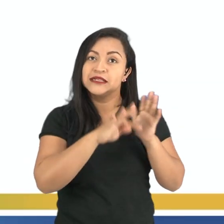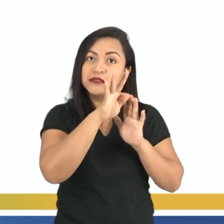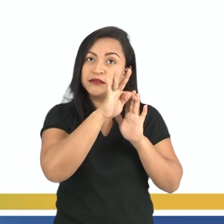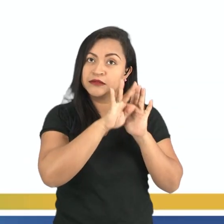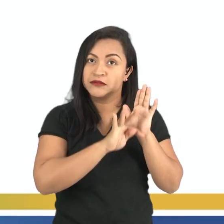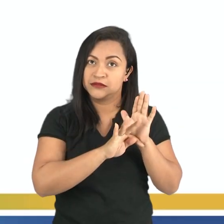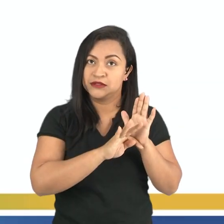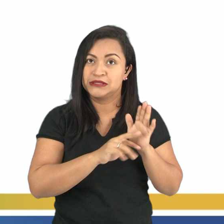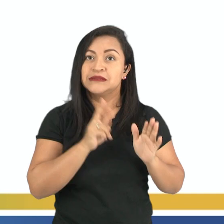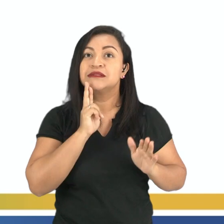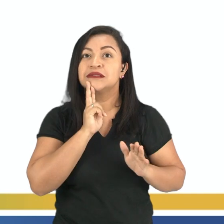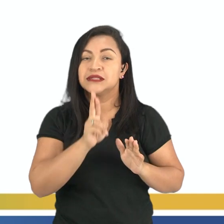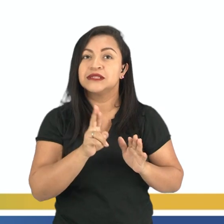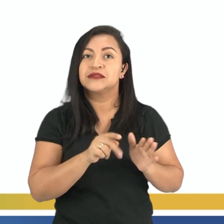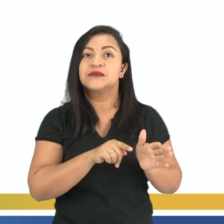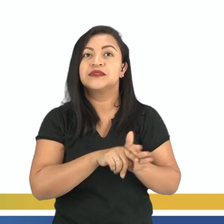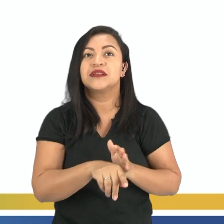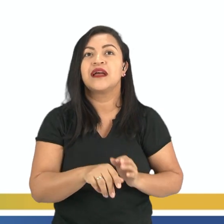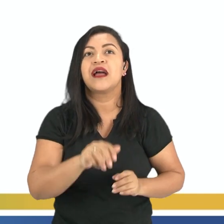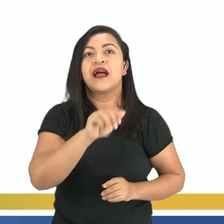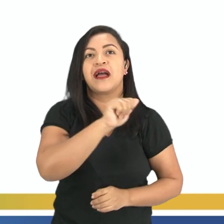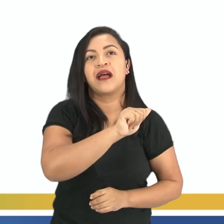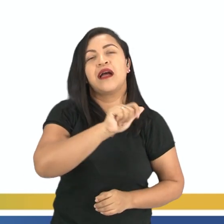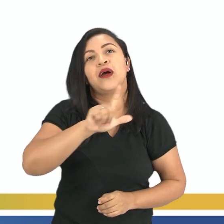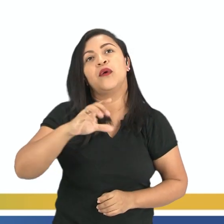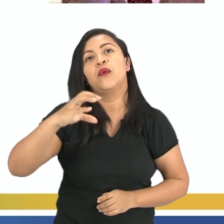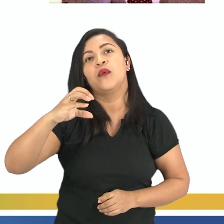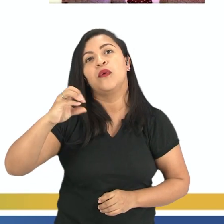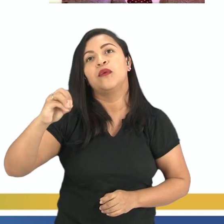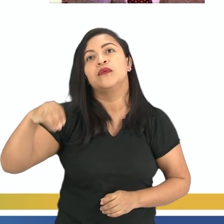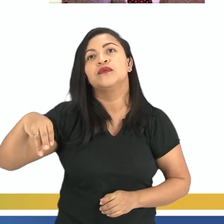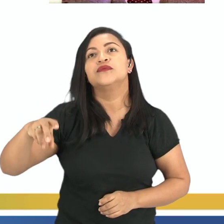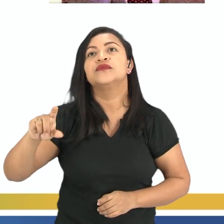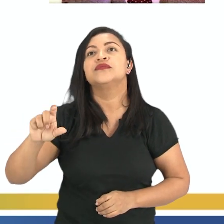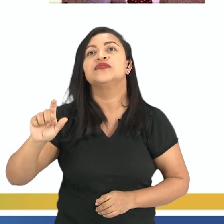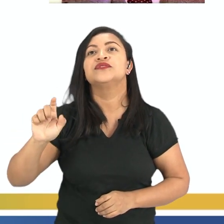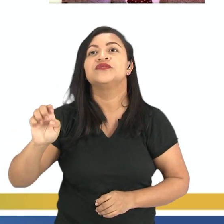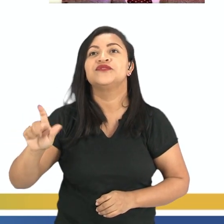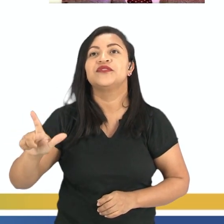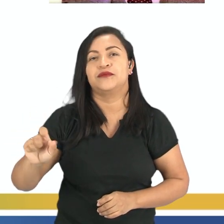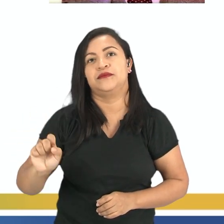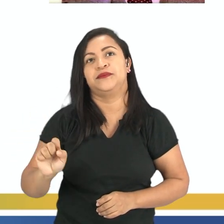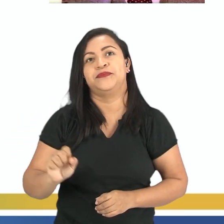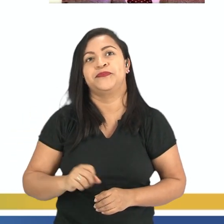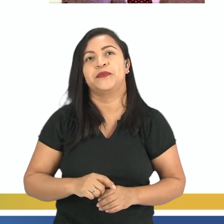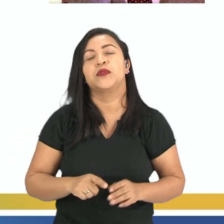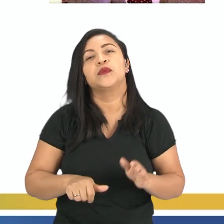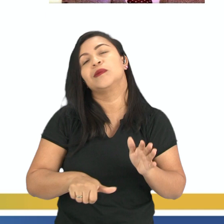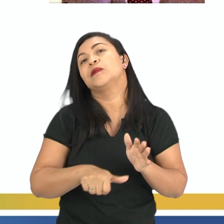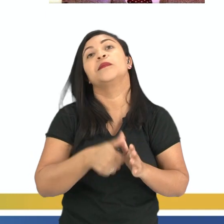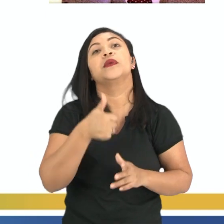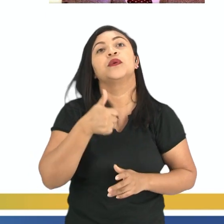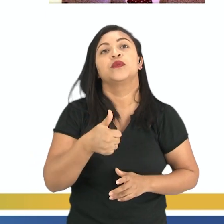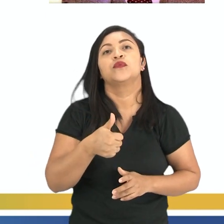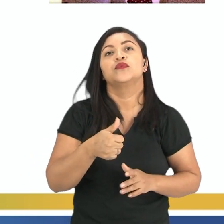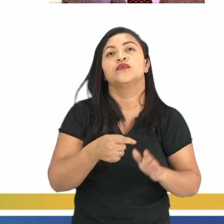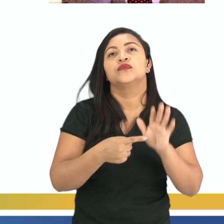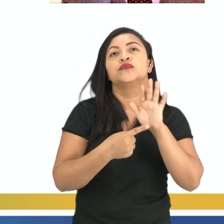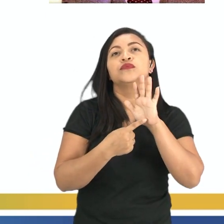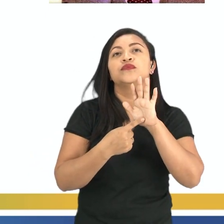questões. Há o congel e venha a imagem de um homem. Número 1. Sobre o texto